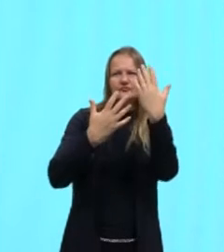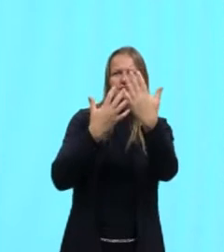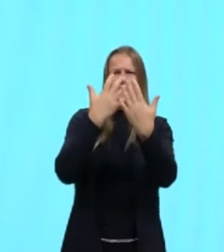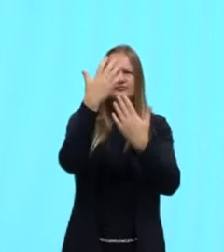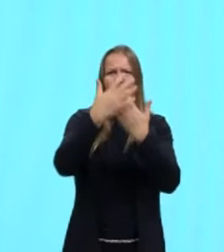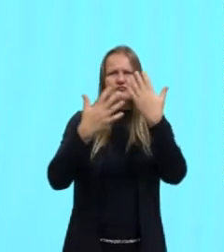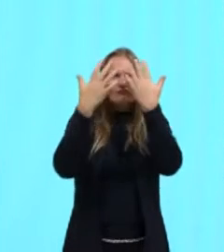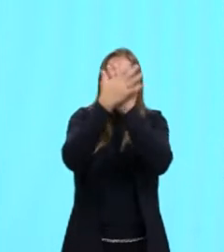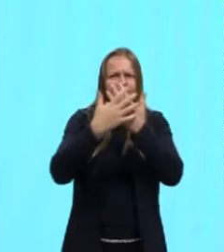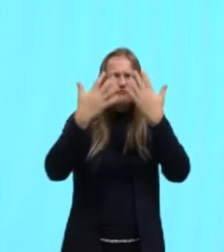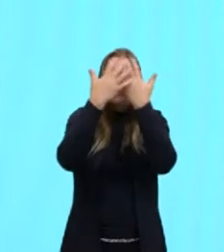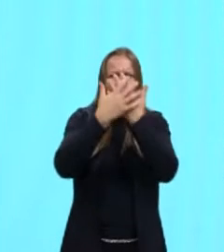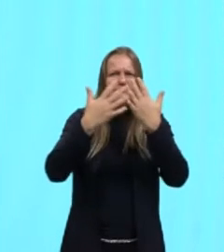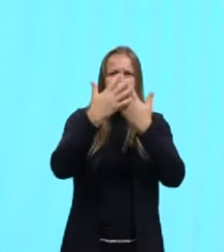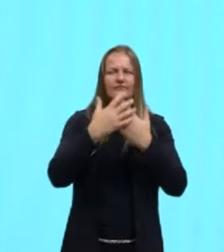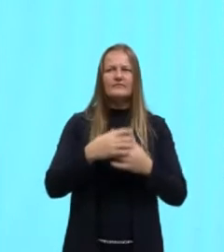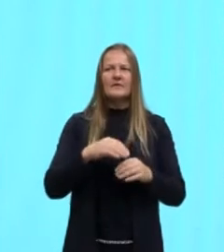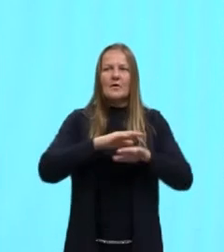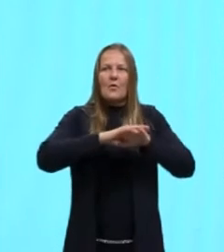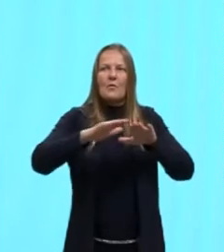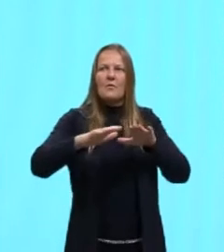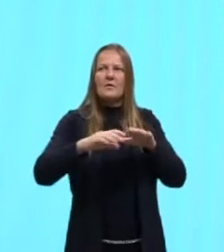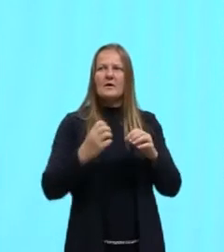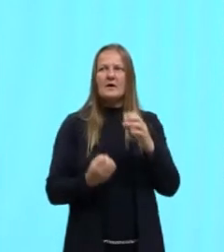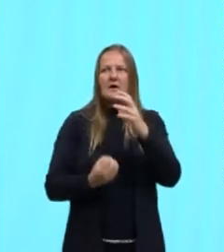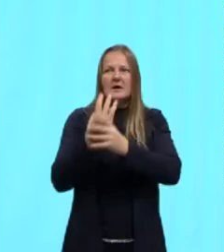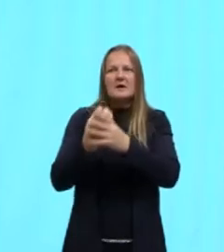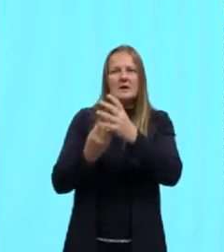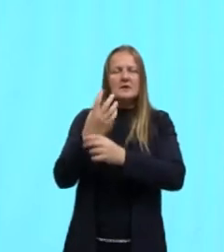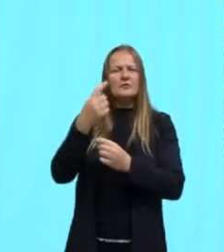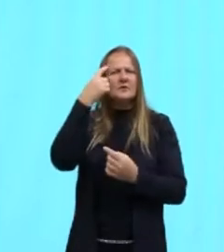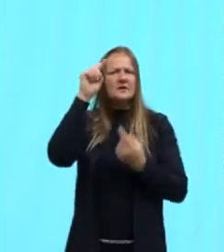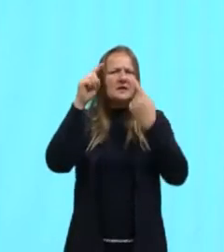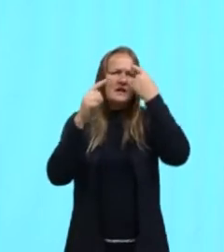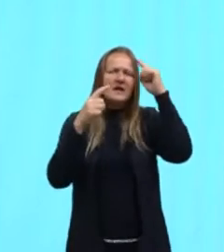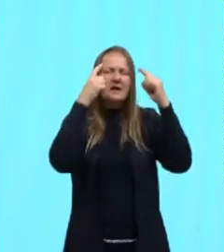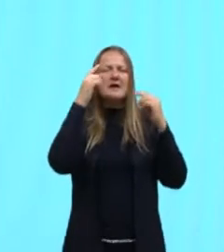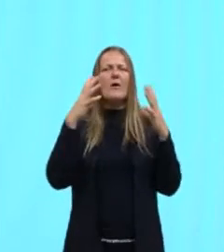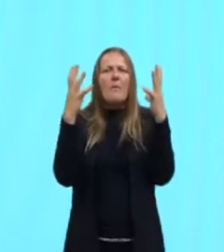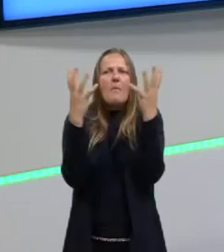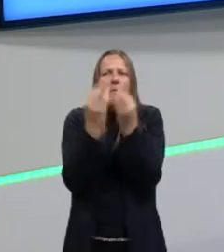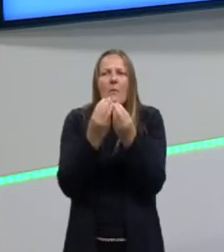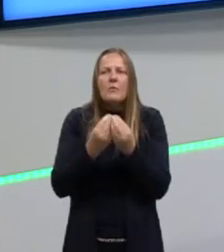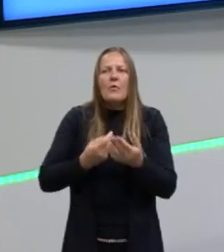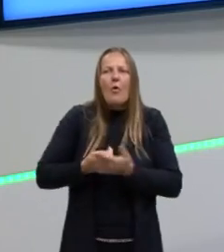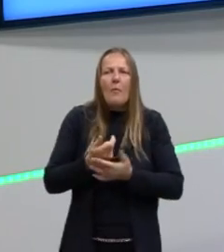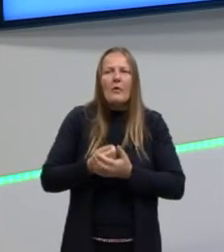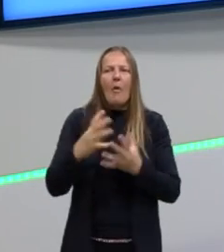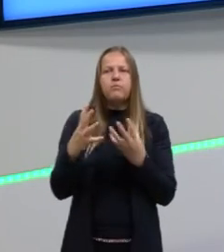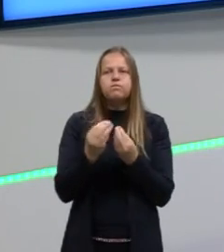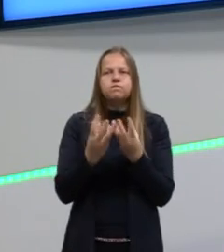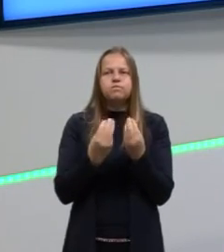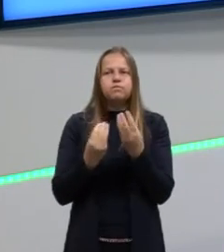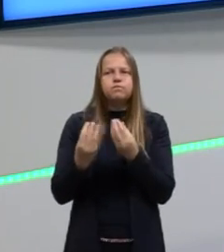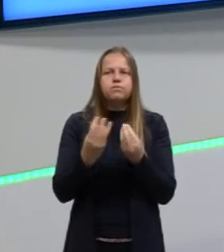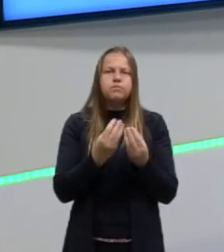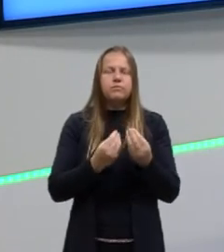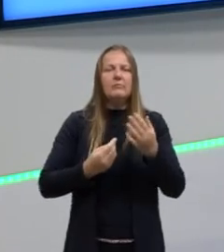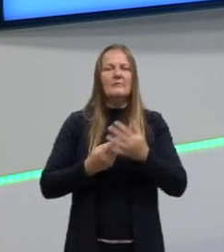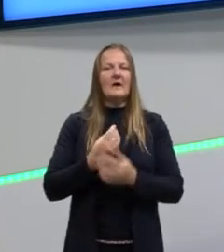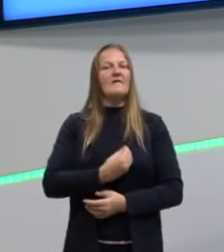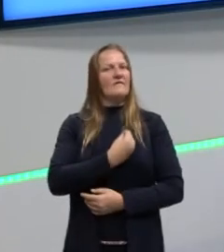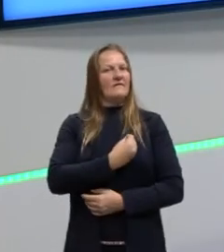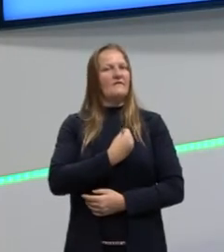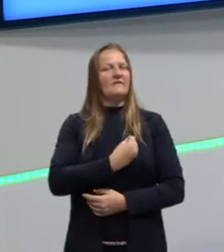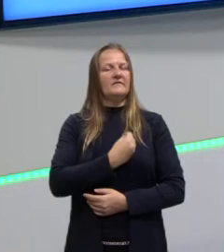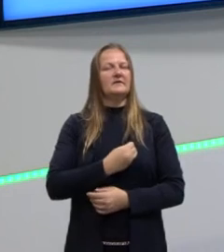de uma superfície, criando essa ideia de acúmulo, muito semelhante ao que se vivia